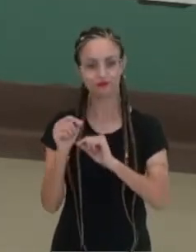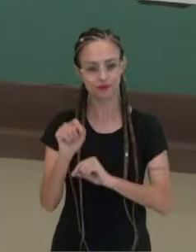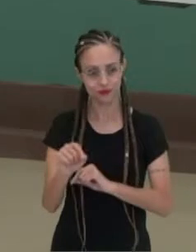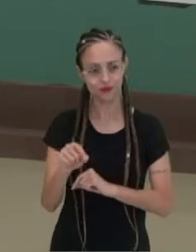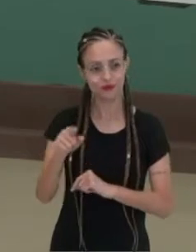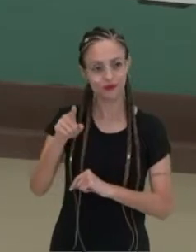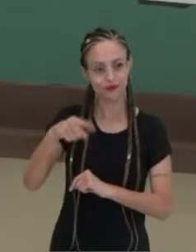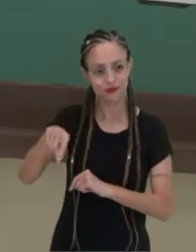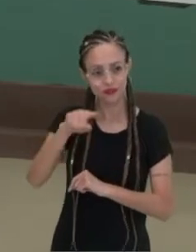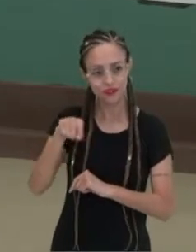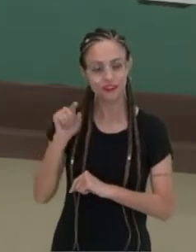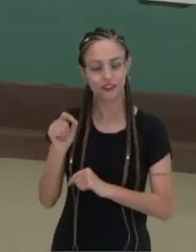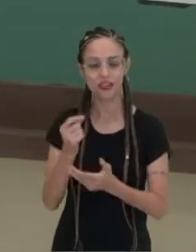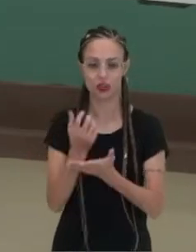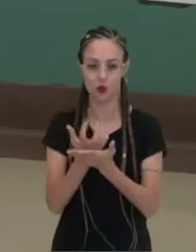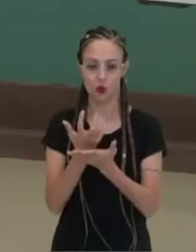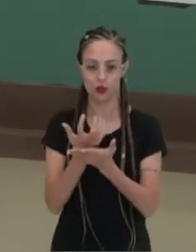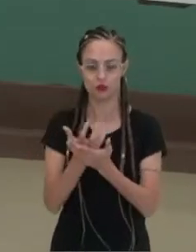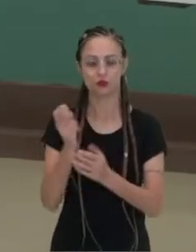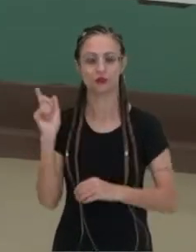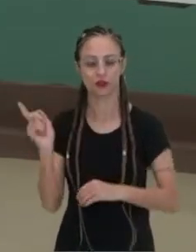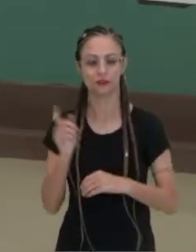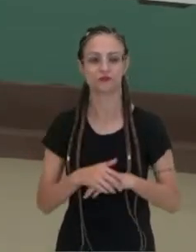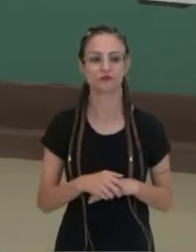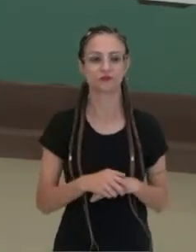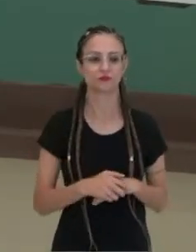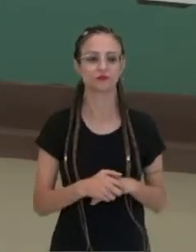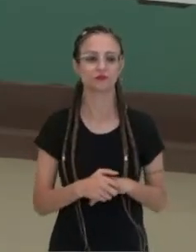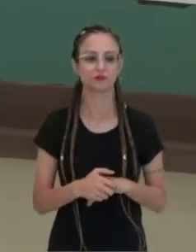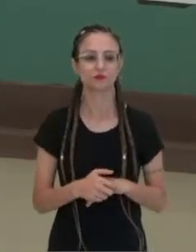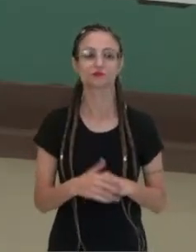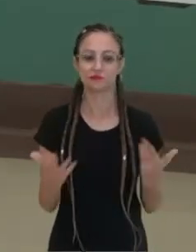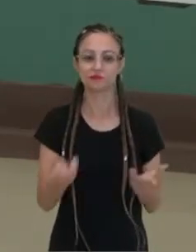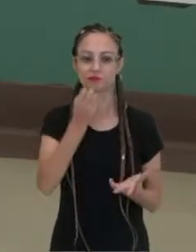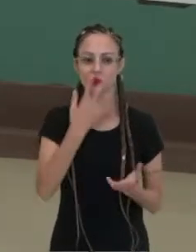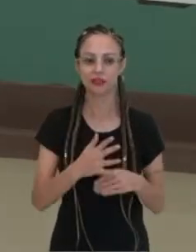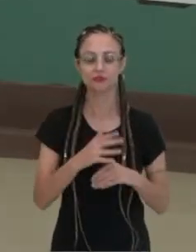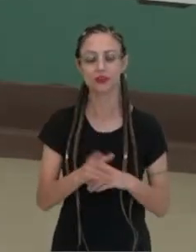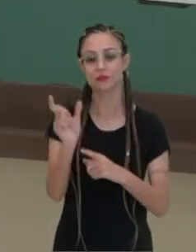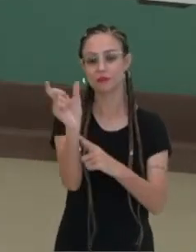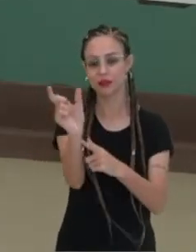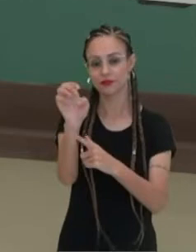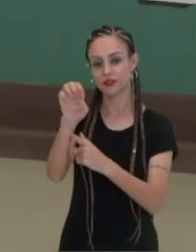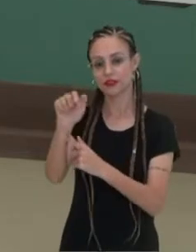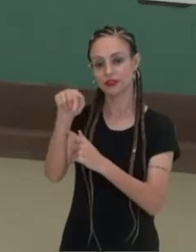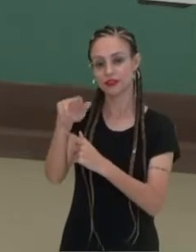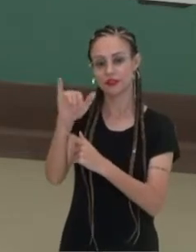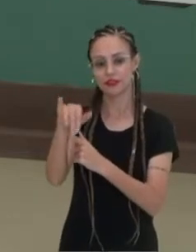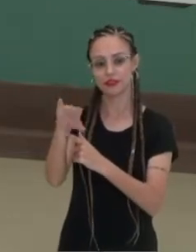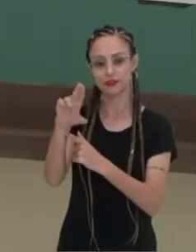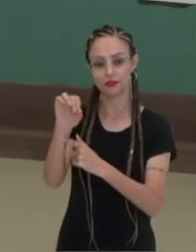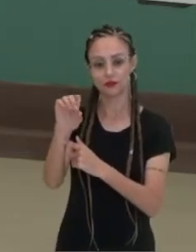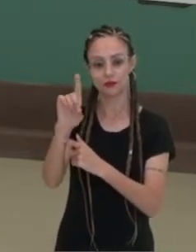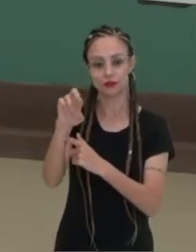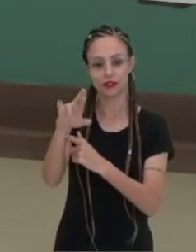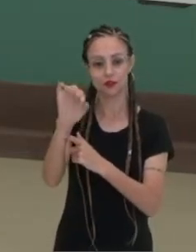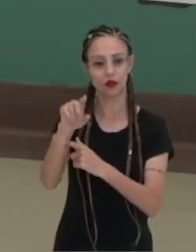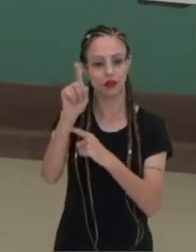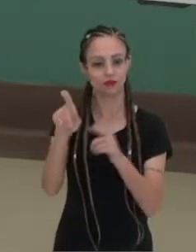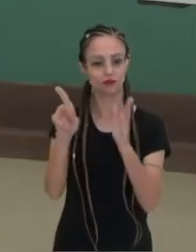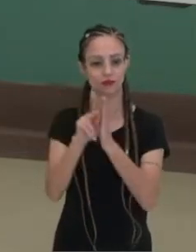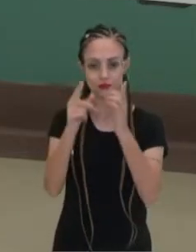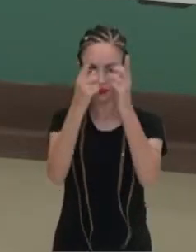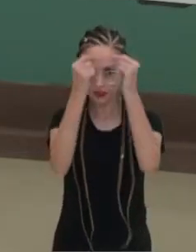ouriços do mar, né? Esses equinodermos. Muito bem, a palavra equinodermo vem do grego, que